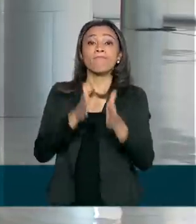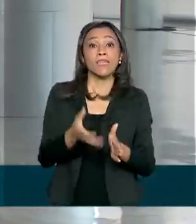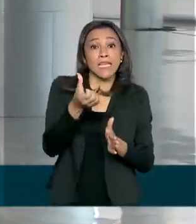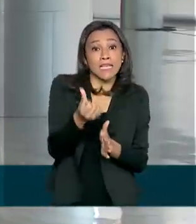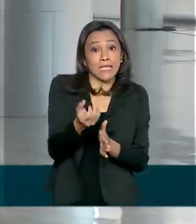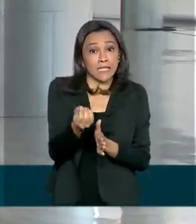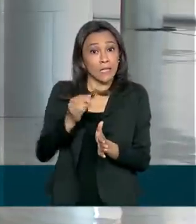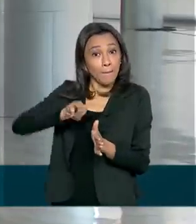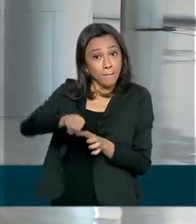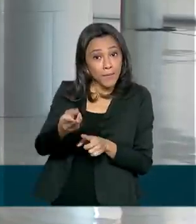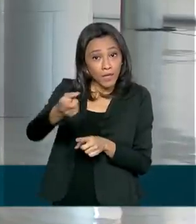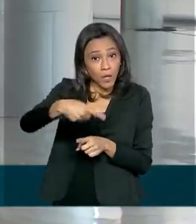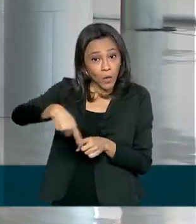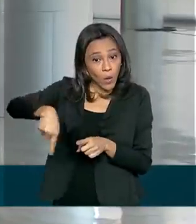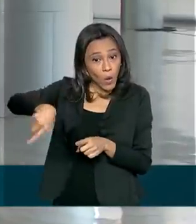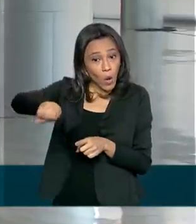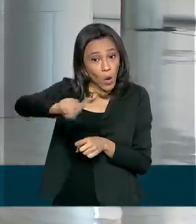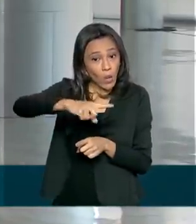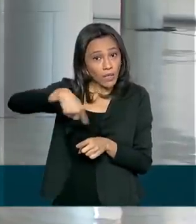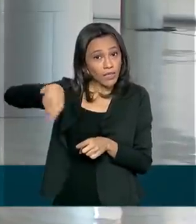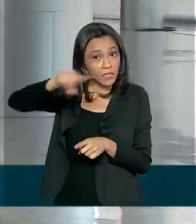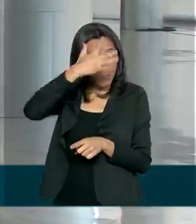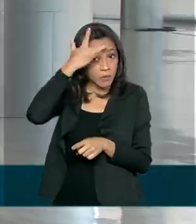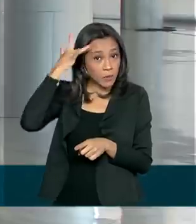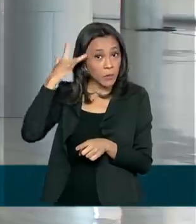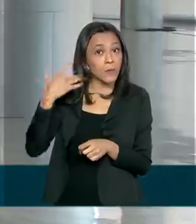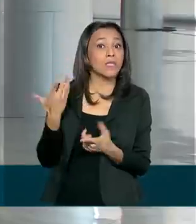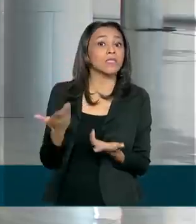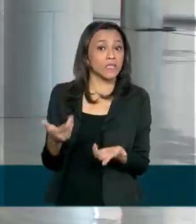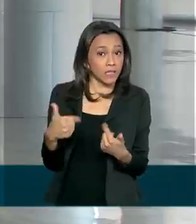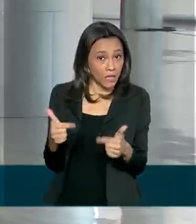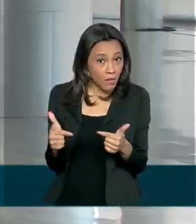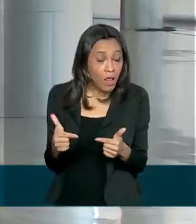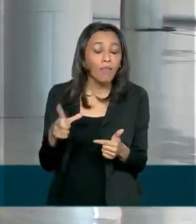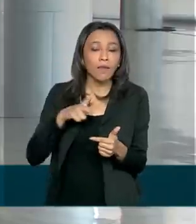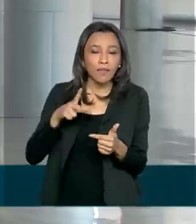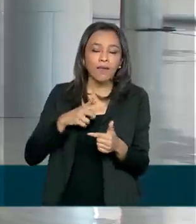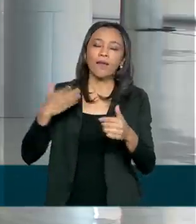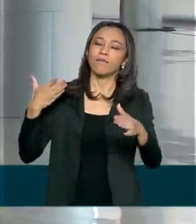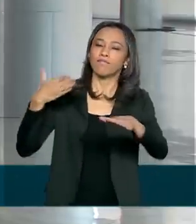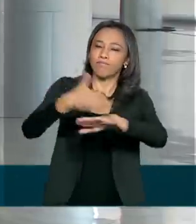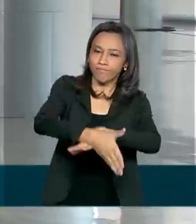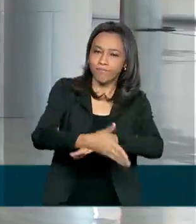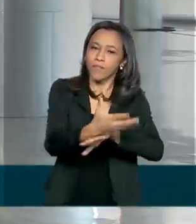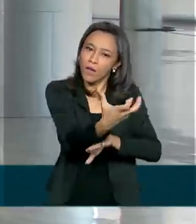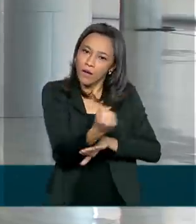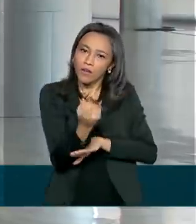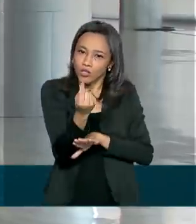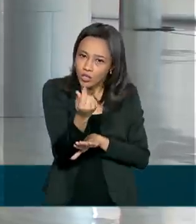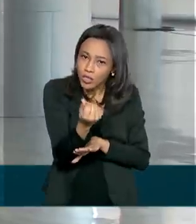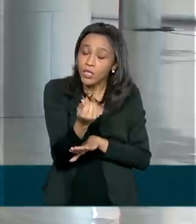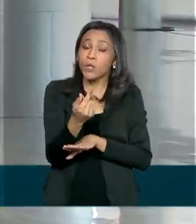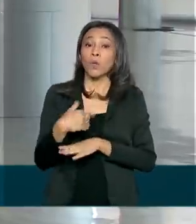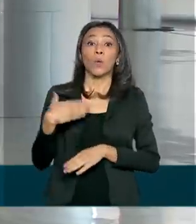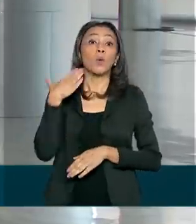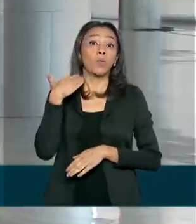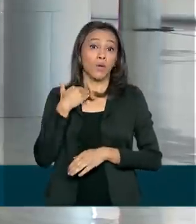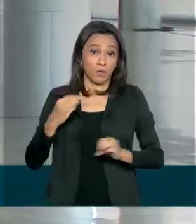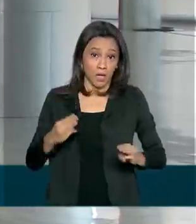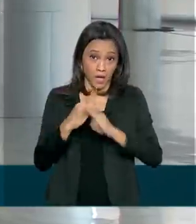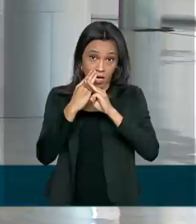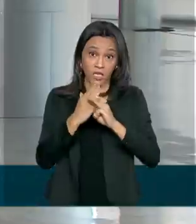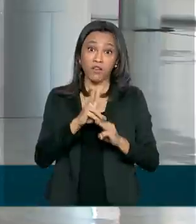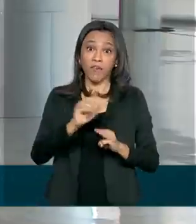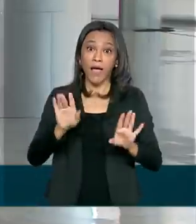milhões de trabalhadores devem ter acesso aos recursos. A Caixa vai abrir uma conta digital